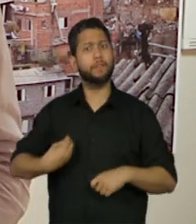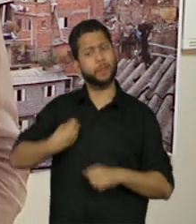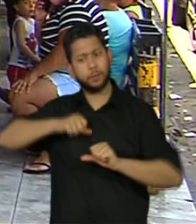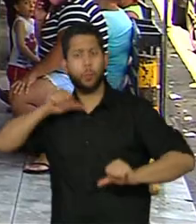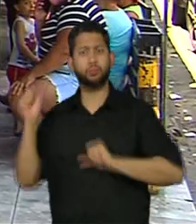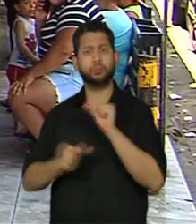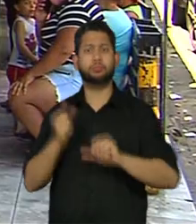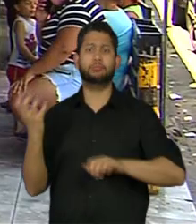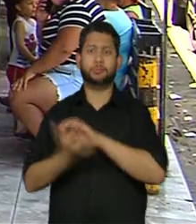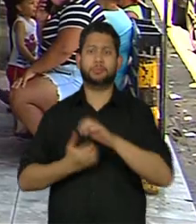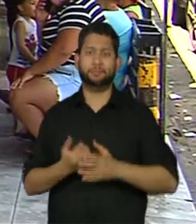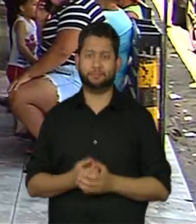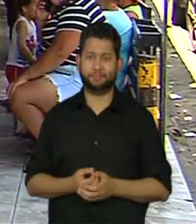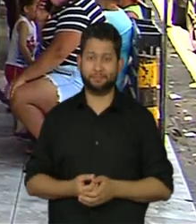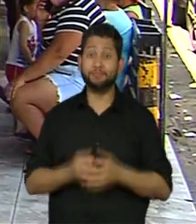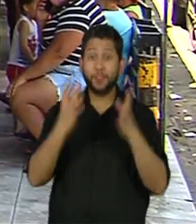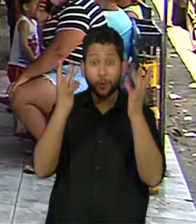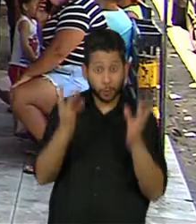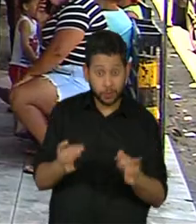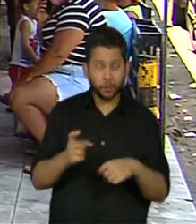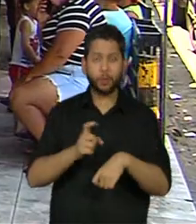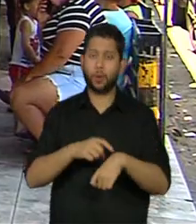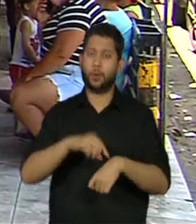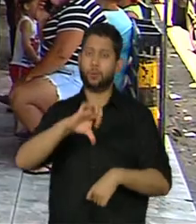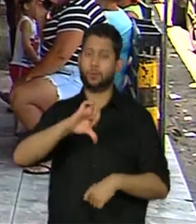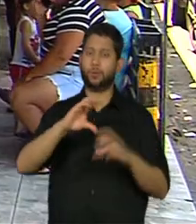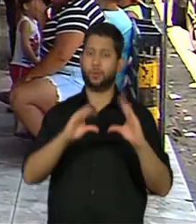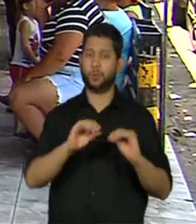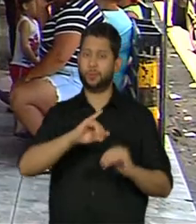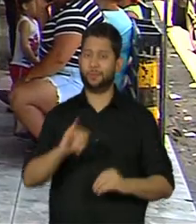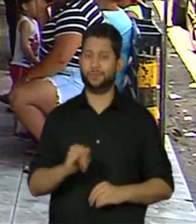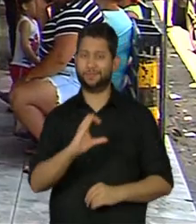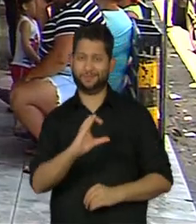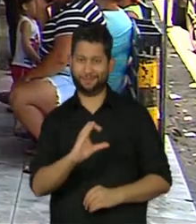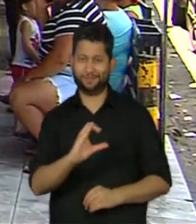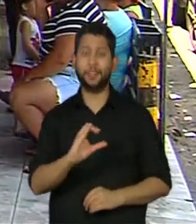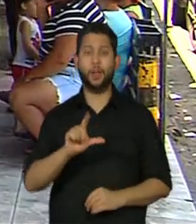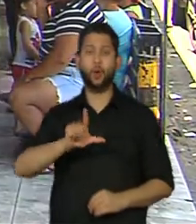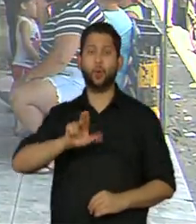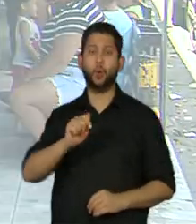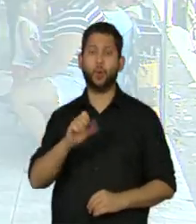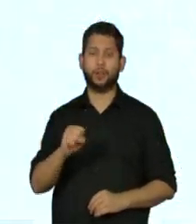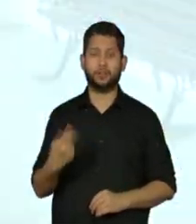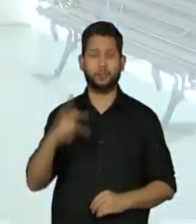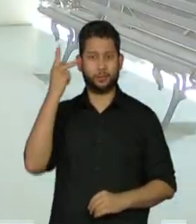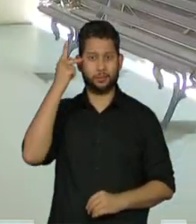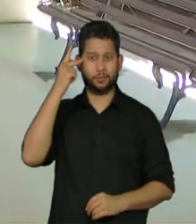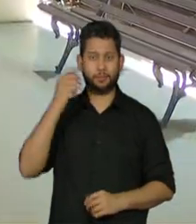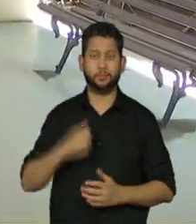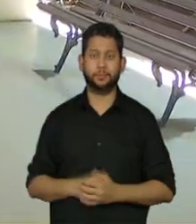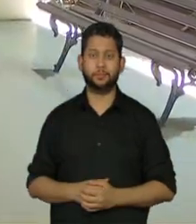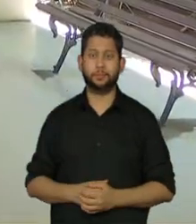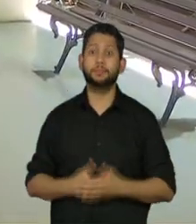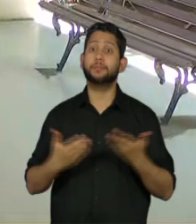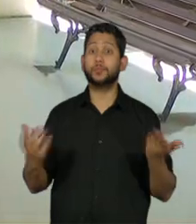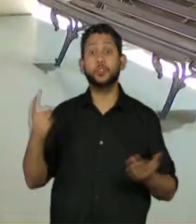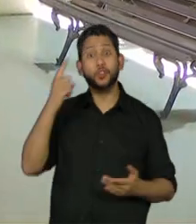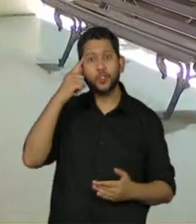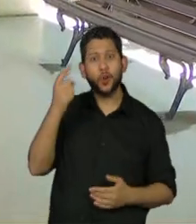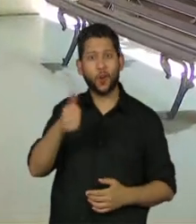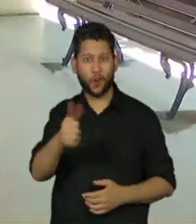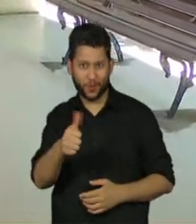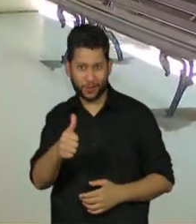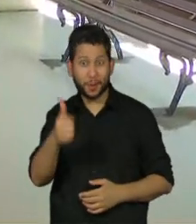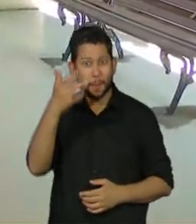transformação. Mais informações, às nove da noite, no Jornal da Cultura. Lucas Guanais, de São Paulo. Até o próximo dia 11,